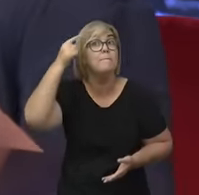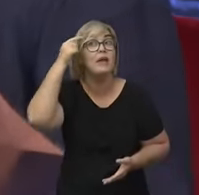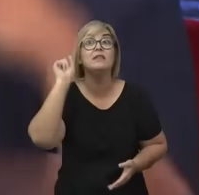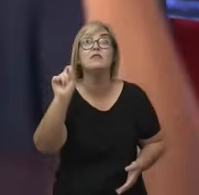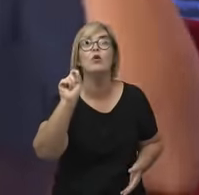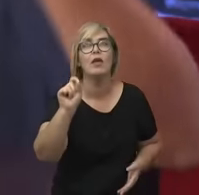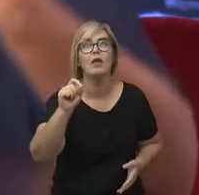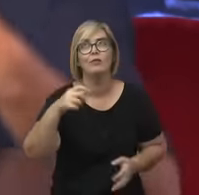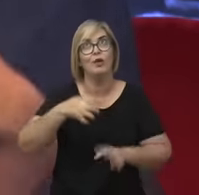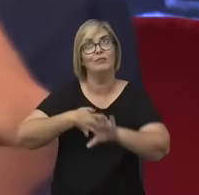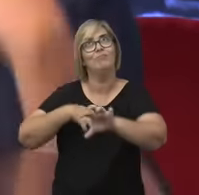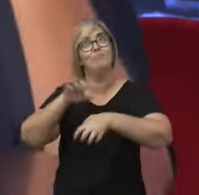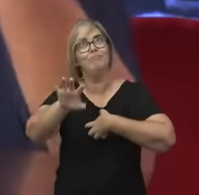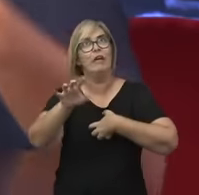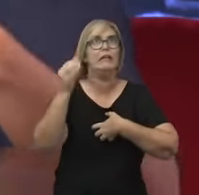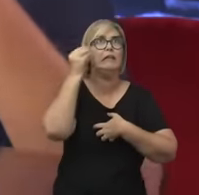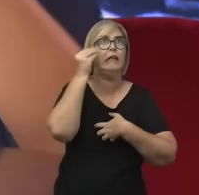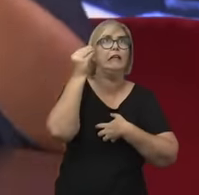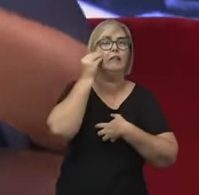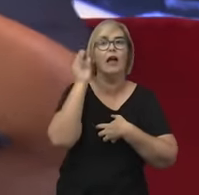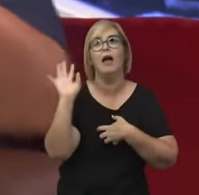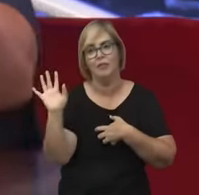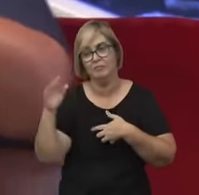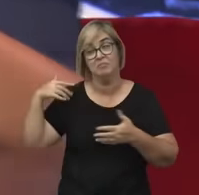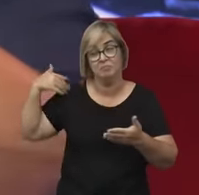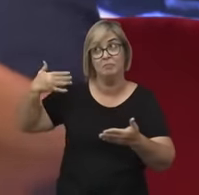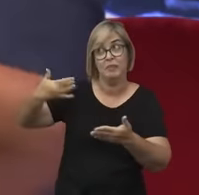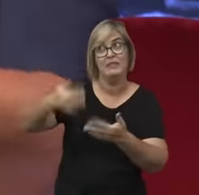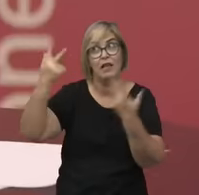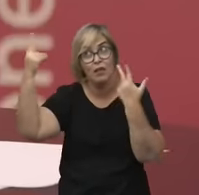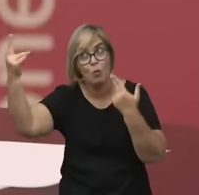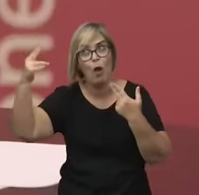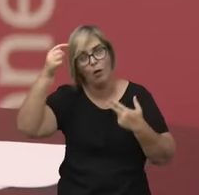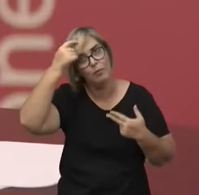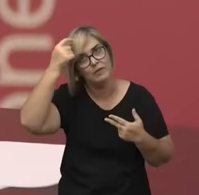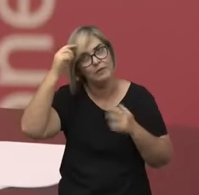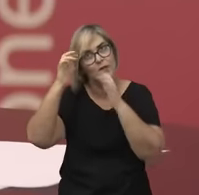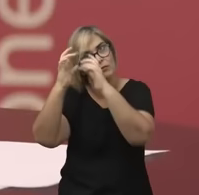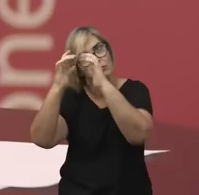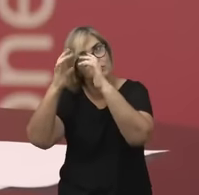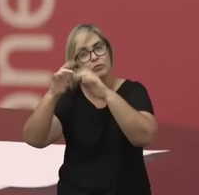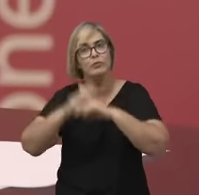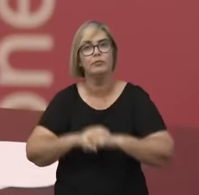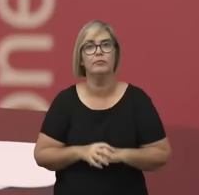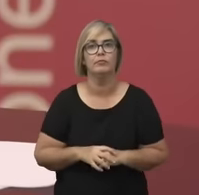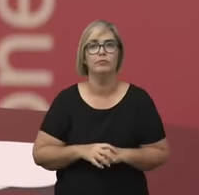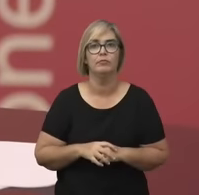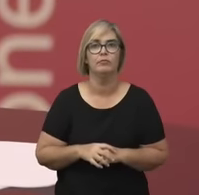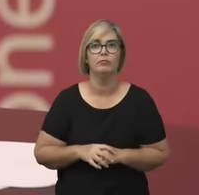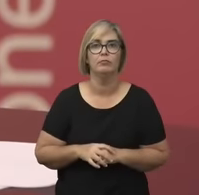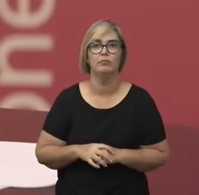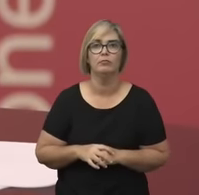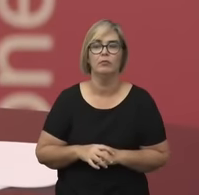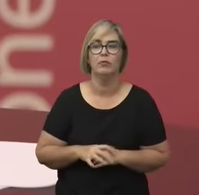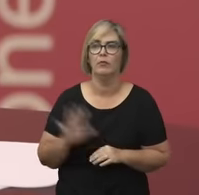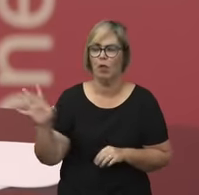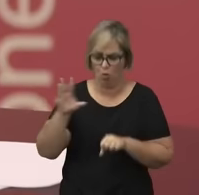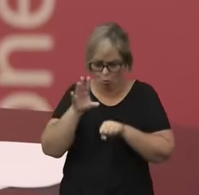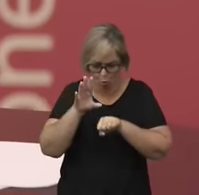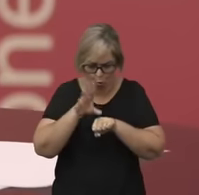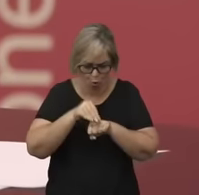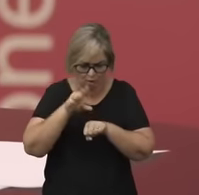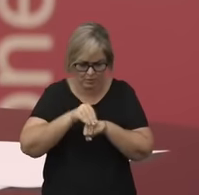coloque no lugar dele e passe pelo mesmo processo de pensamento de raciocínio pelo qual ele passou, né? Então, assim, os conhecimentos, os